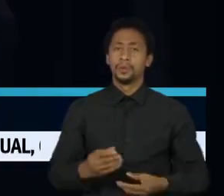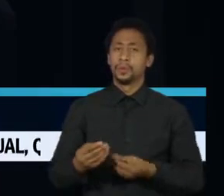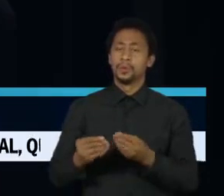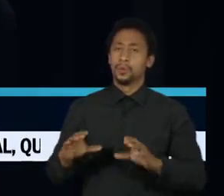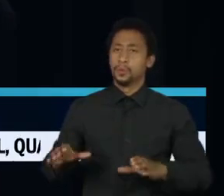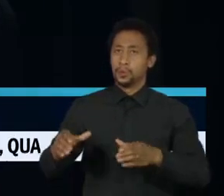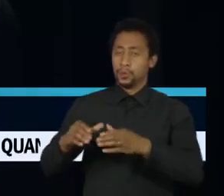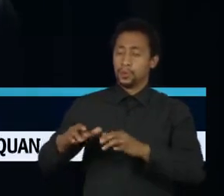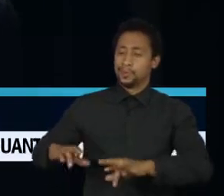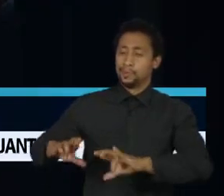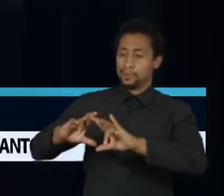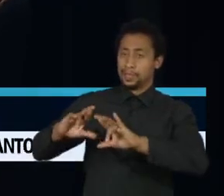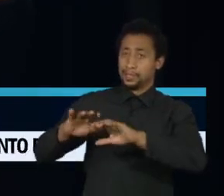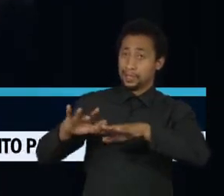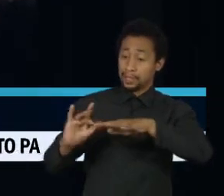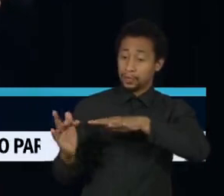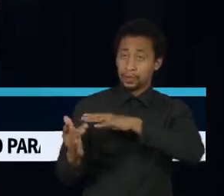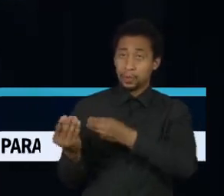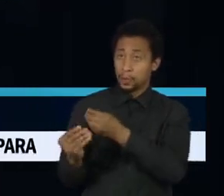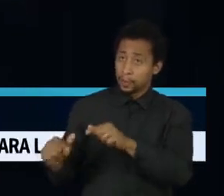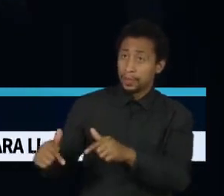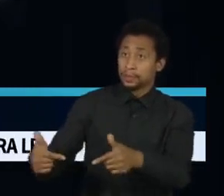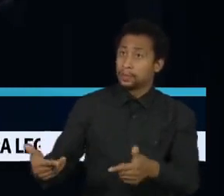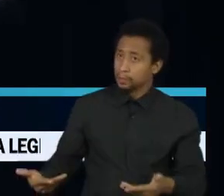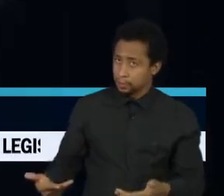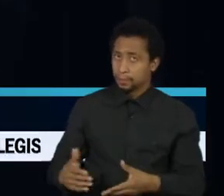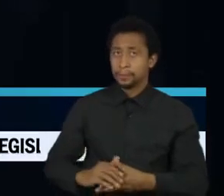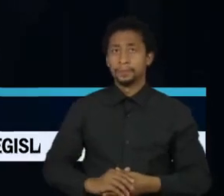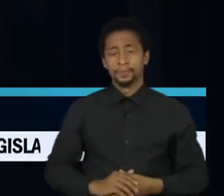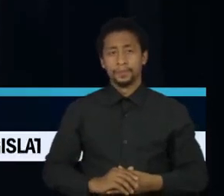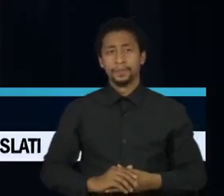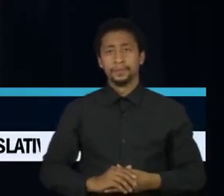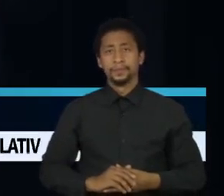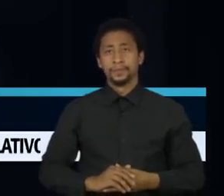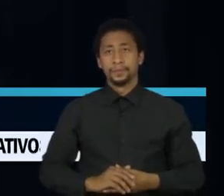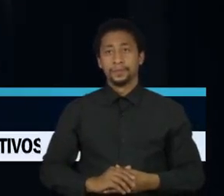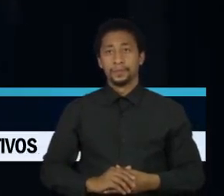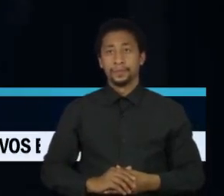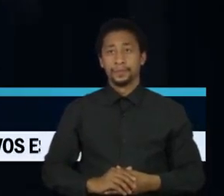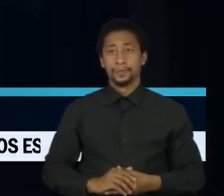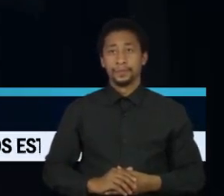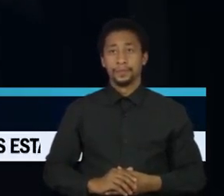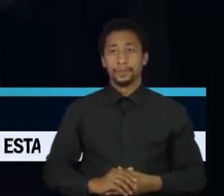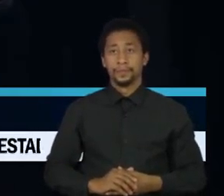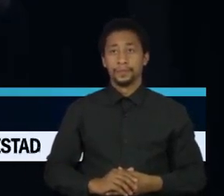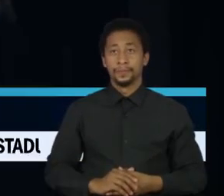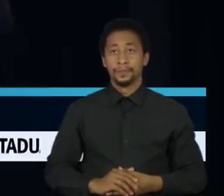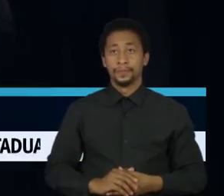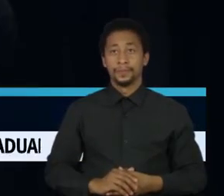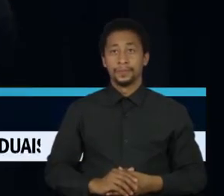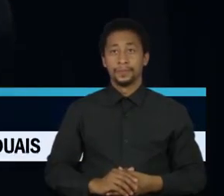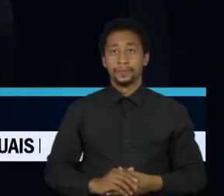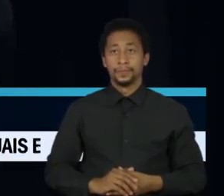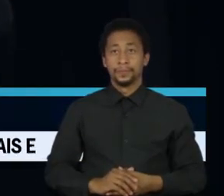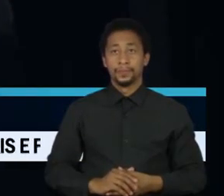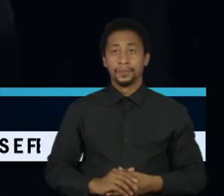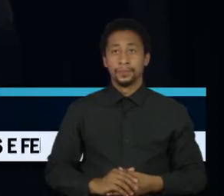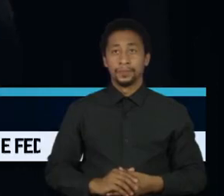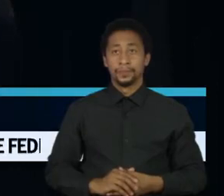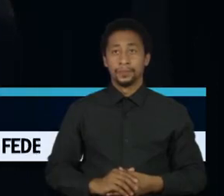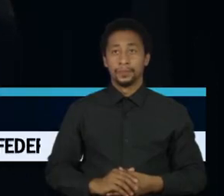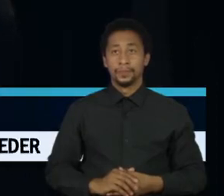produz e se divulga via robôs para chegar nos top 10, aí os políticos